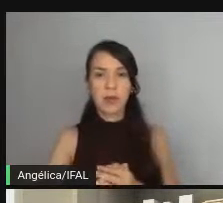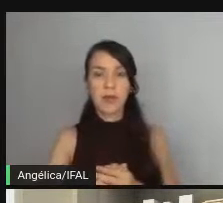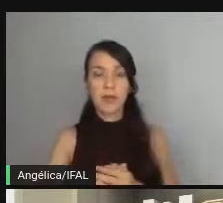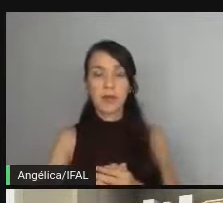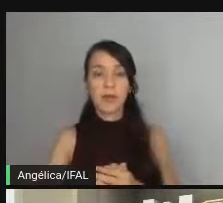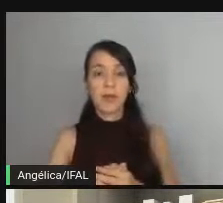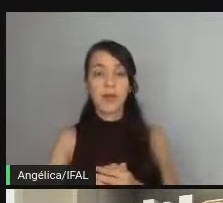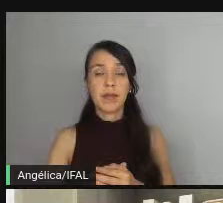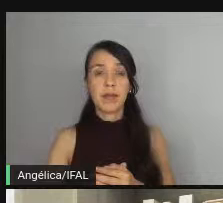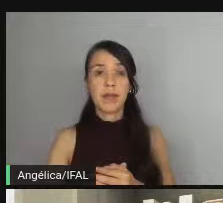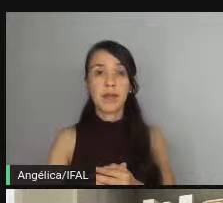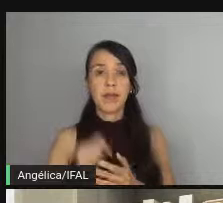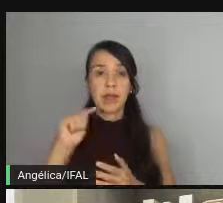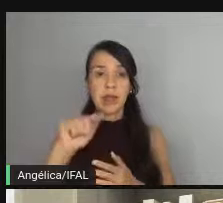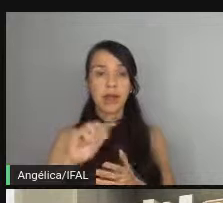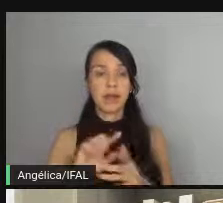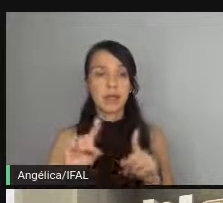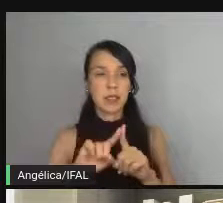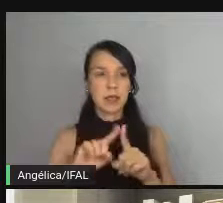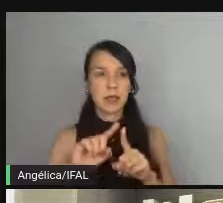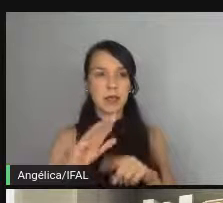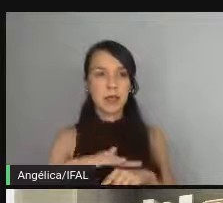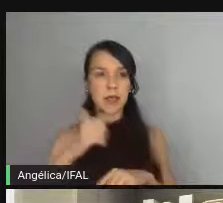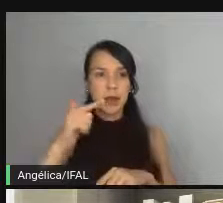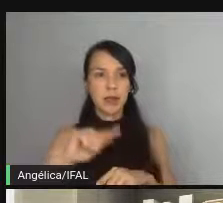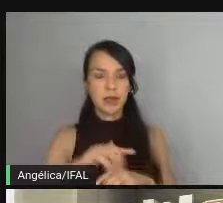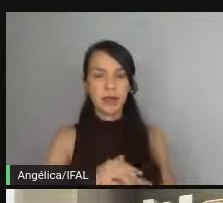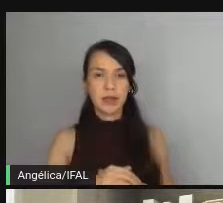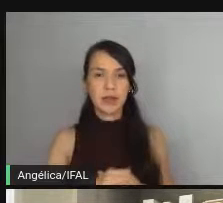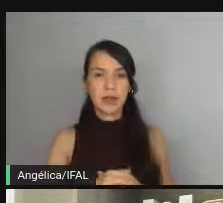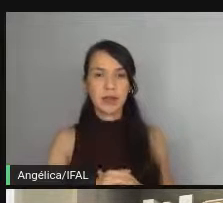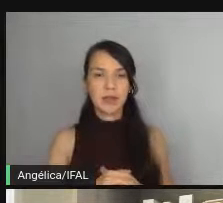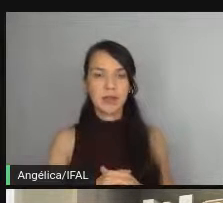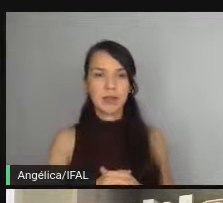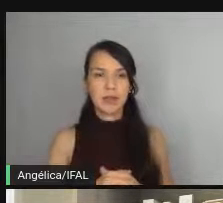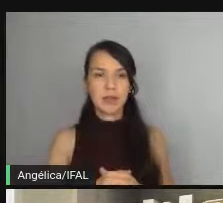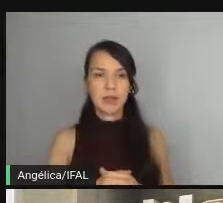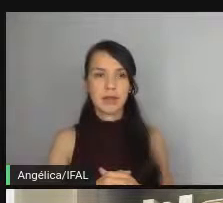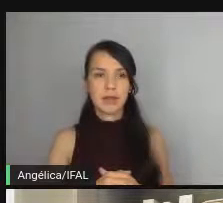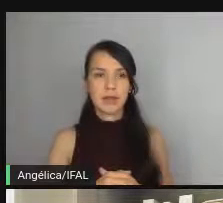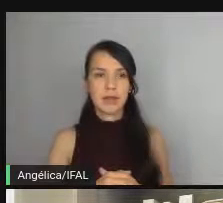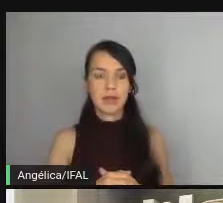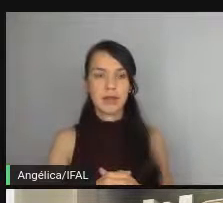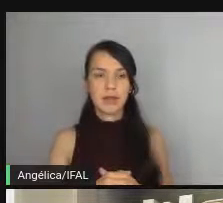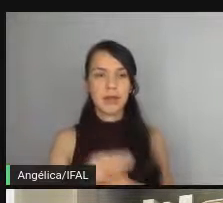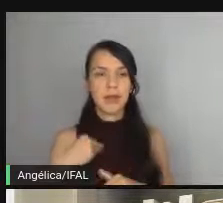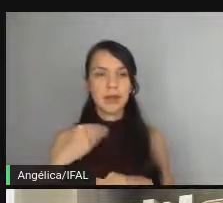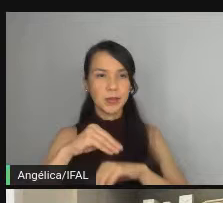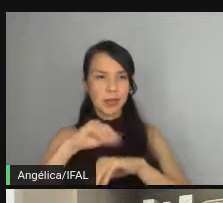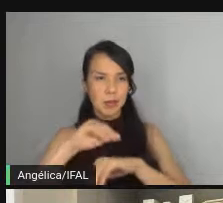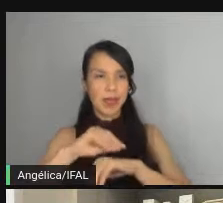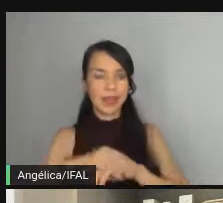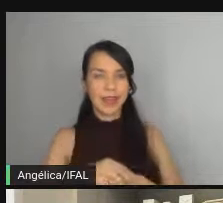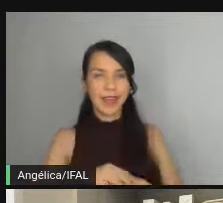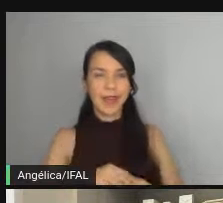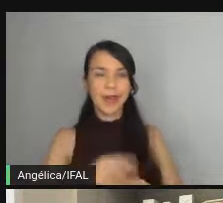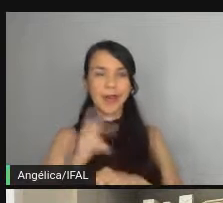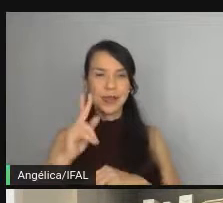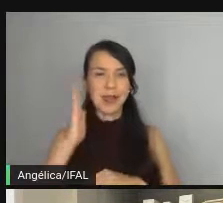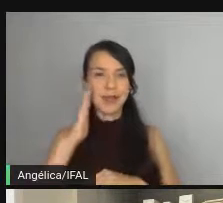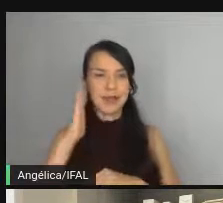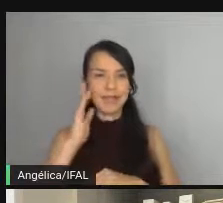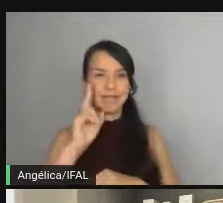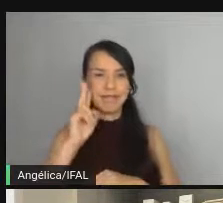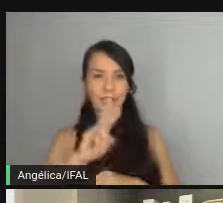e aqui fica mais uma mais é one more thing como eu já escutei muito na